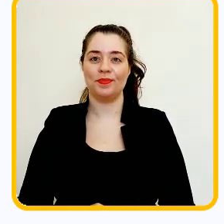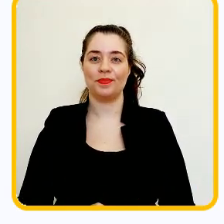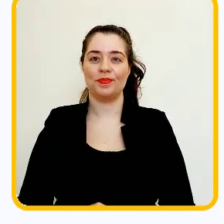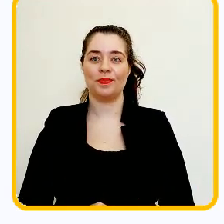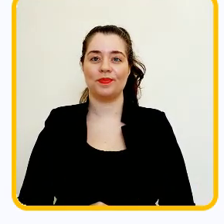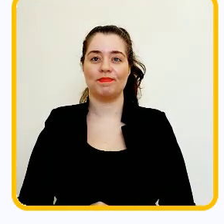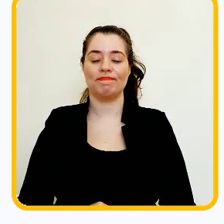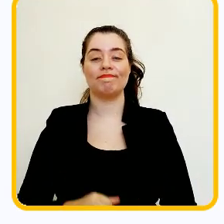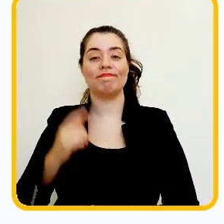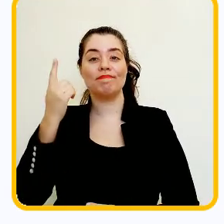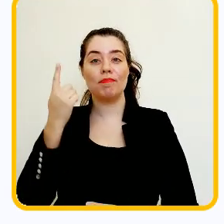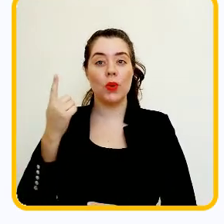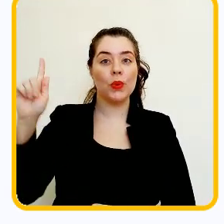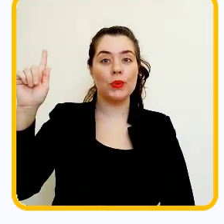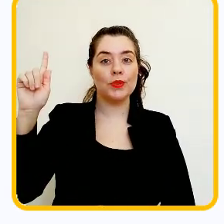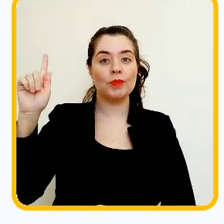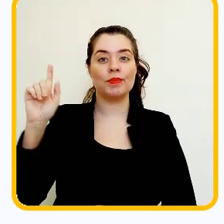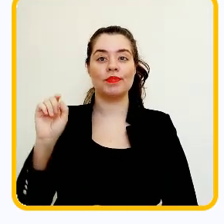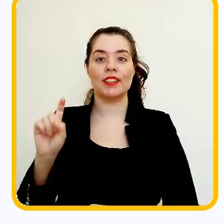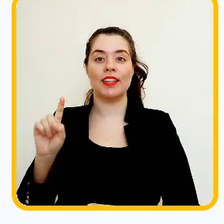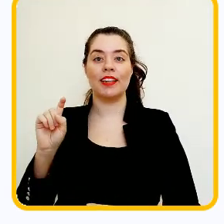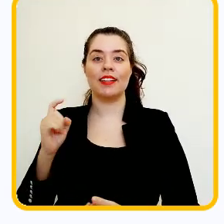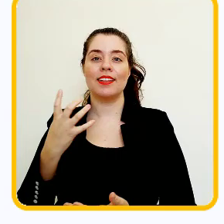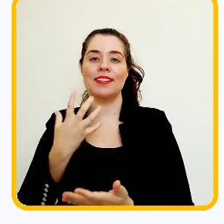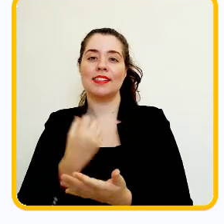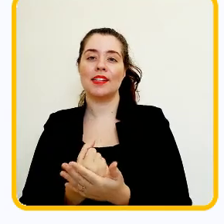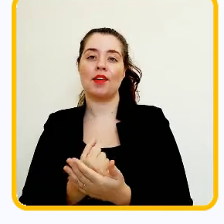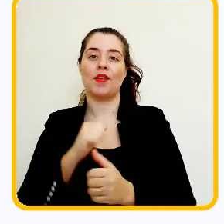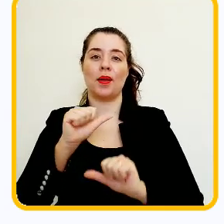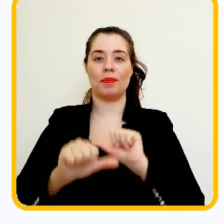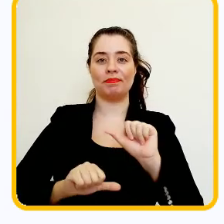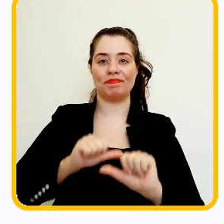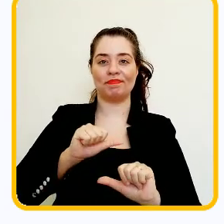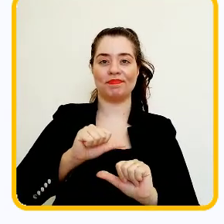Por último, clique em salvar mudanças.